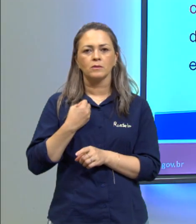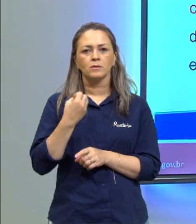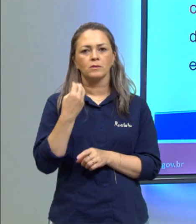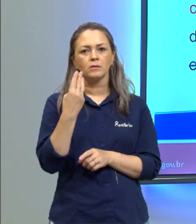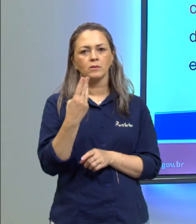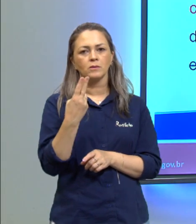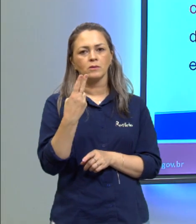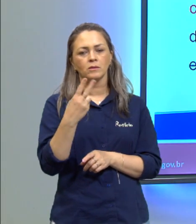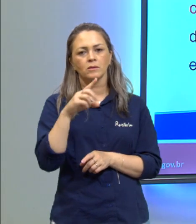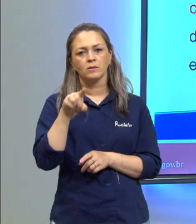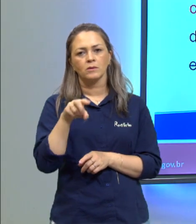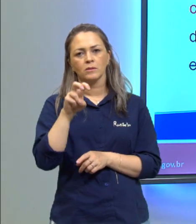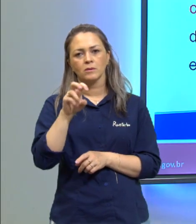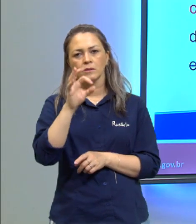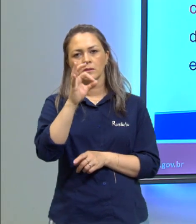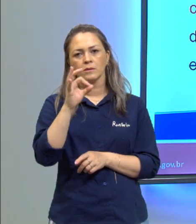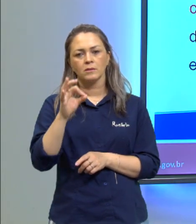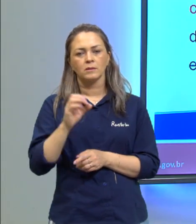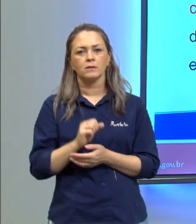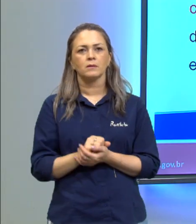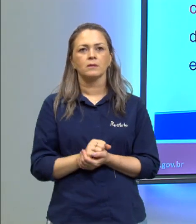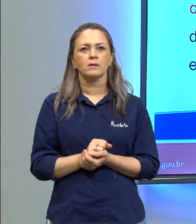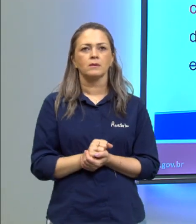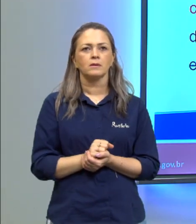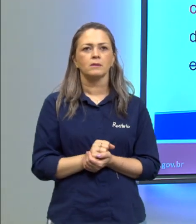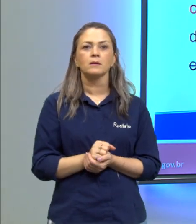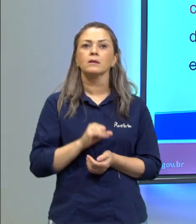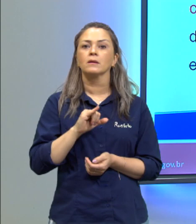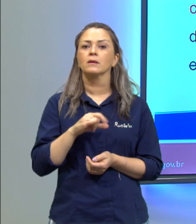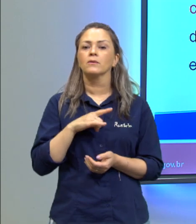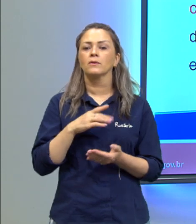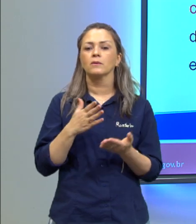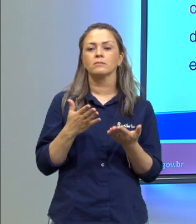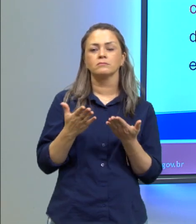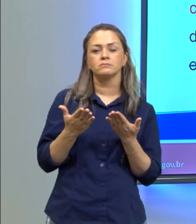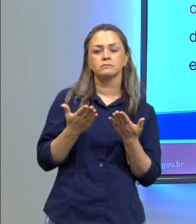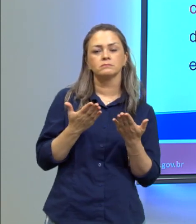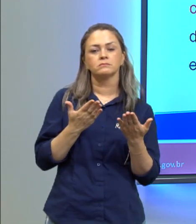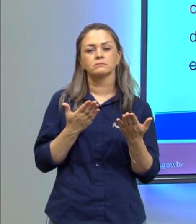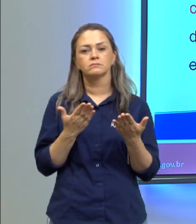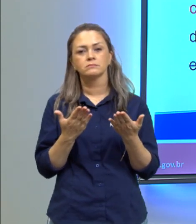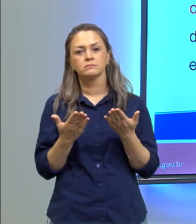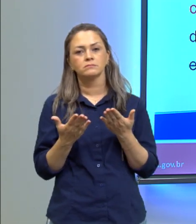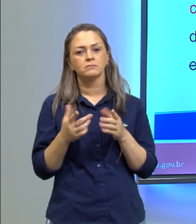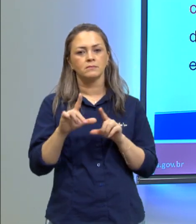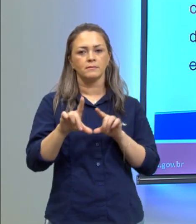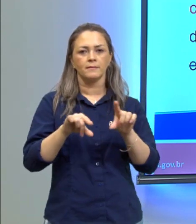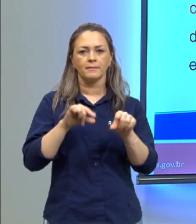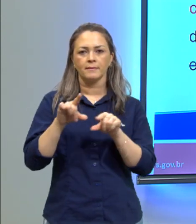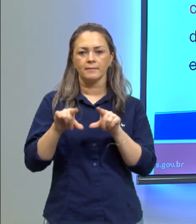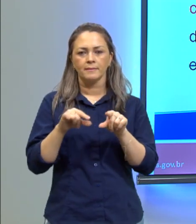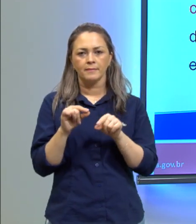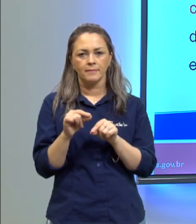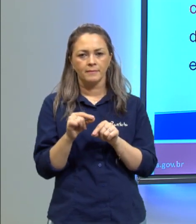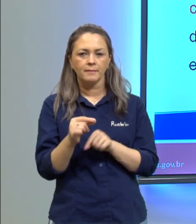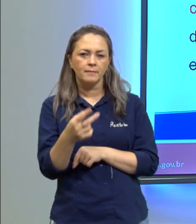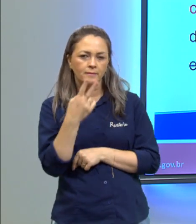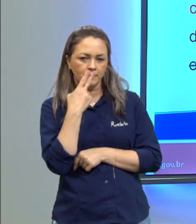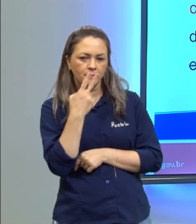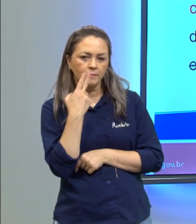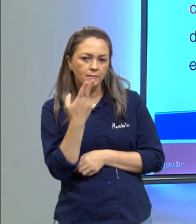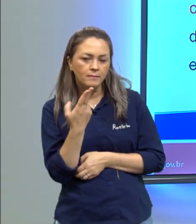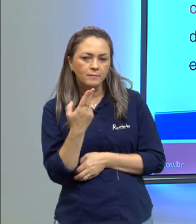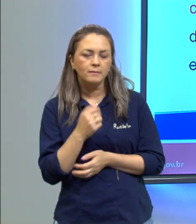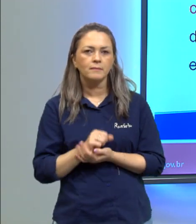,5%. Mas caso a gente encontre uma situação em que as alternativas sejam mais parecidas,